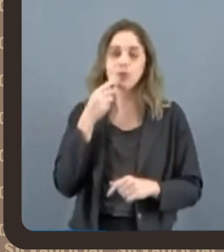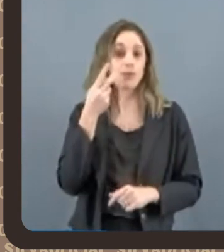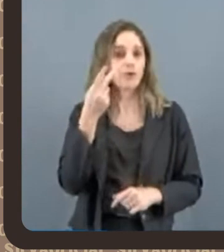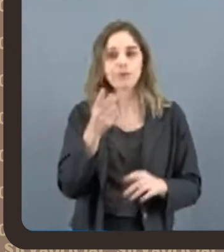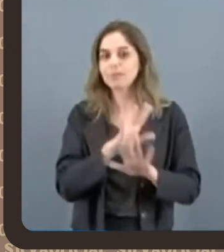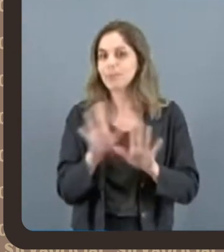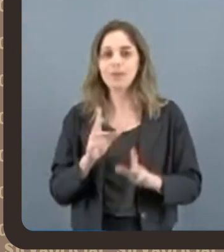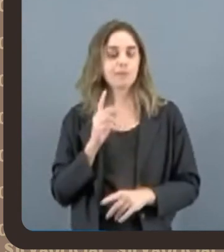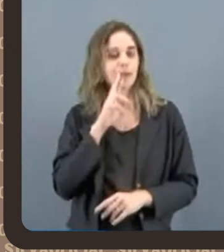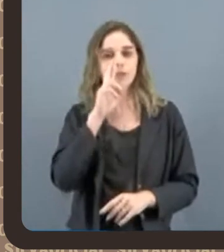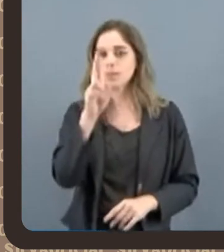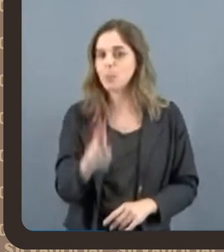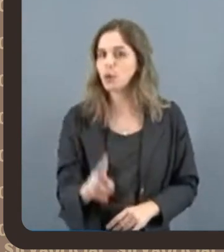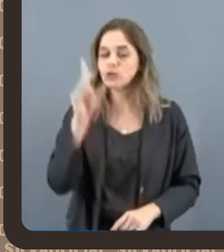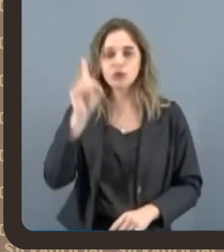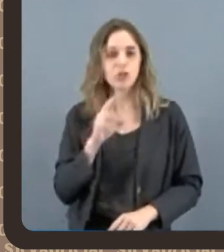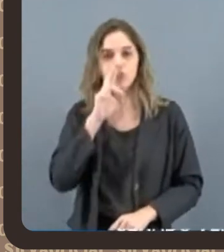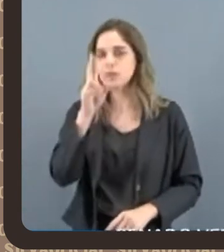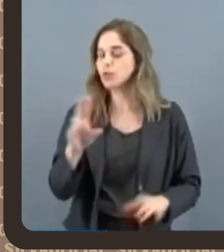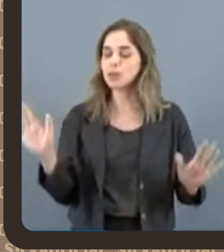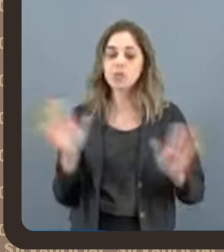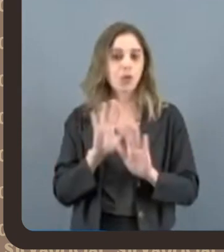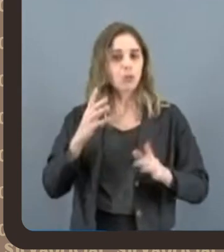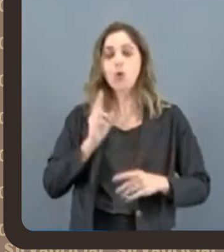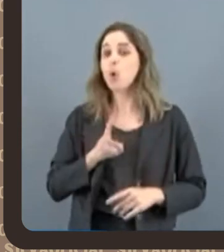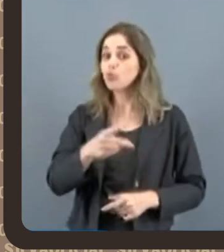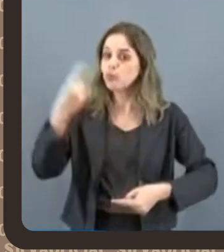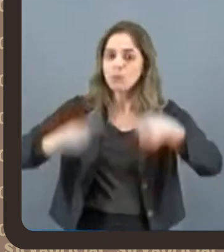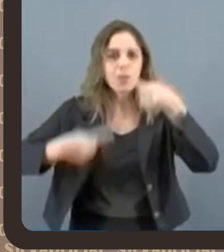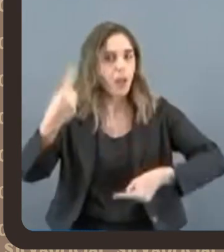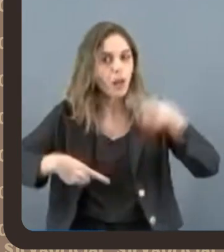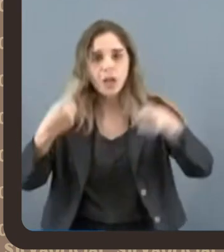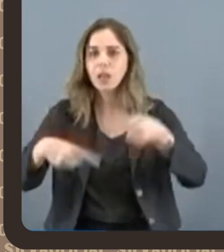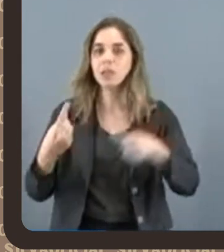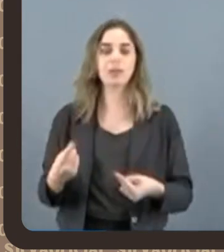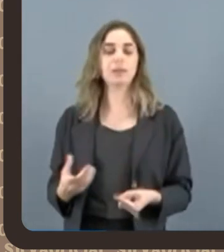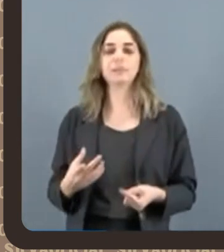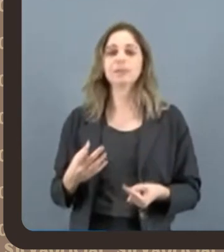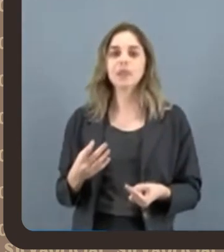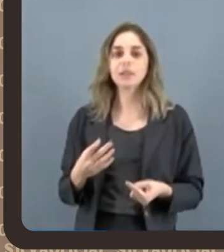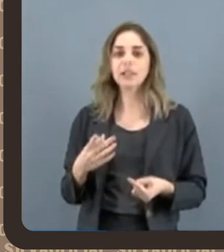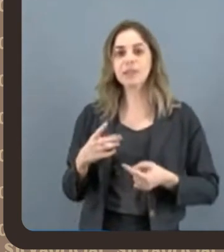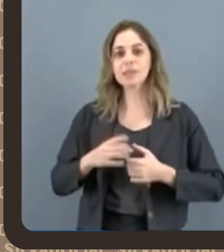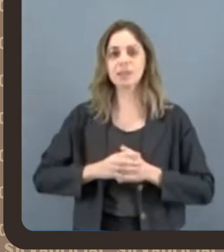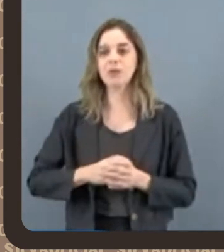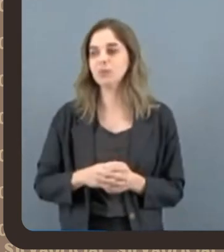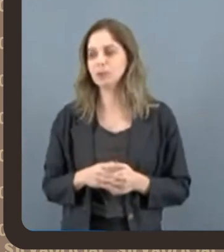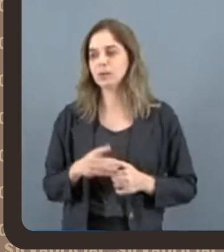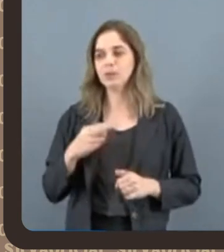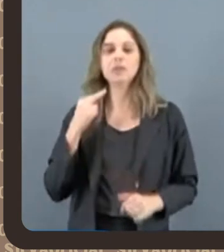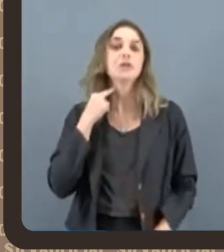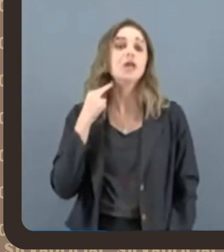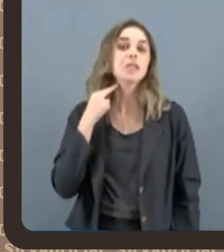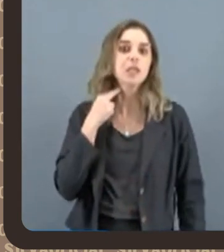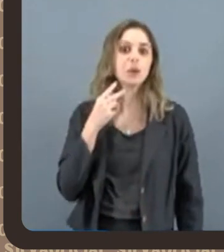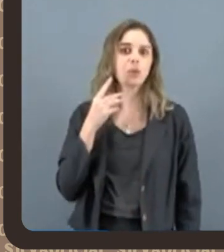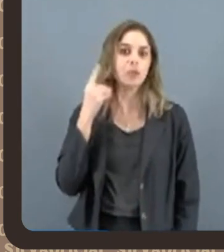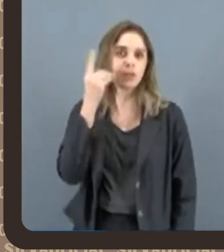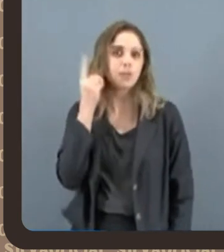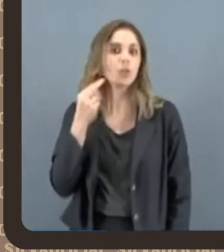palavra... Não vou dar a palavra, não. Nesses termos... Deputado Nicolas, por favor. Por favor. Deputada Jandira, se acalmem.